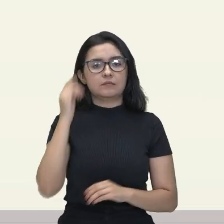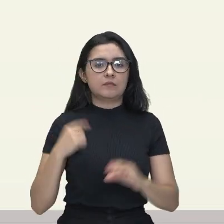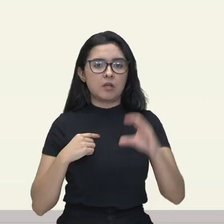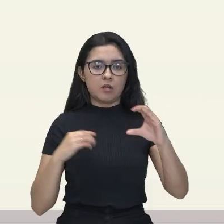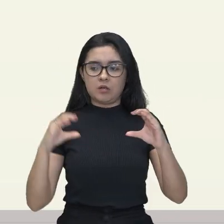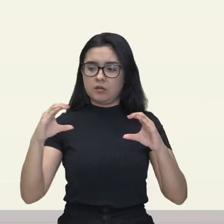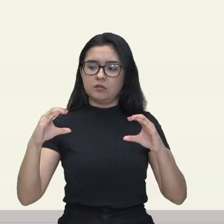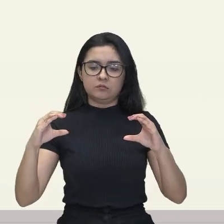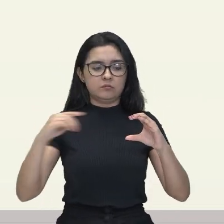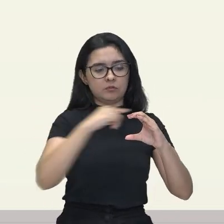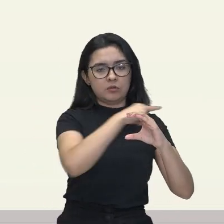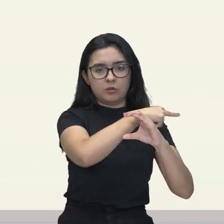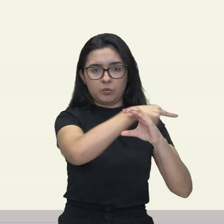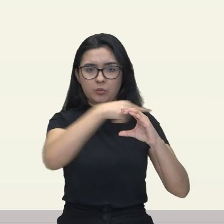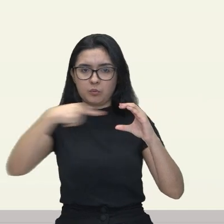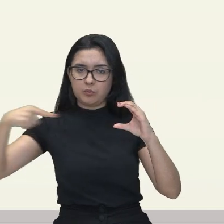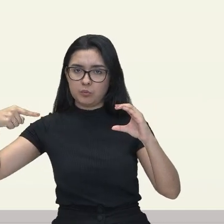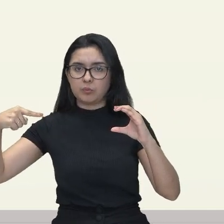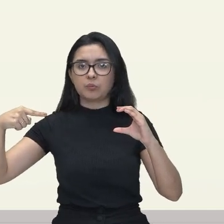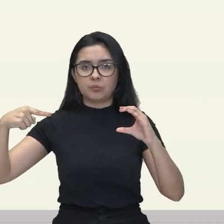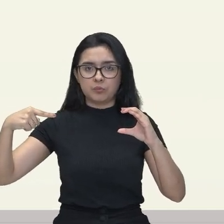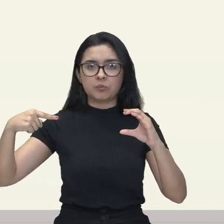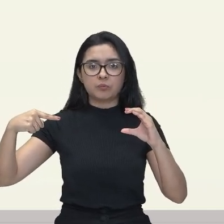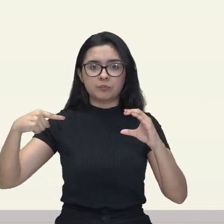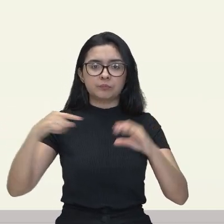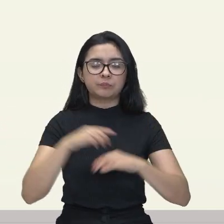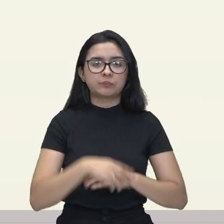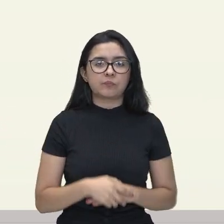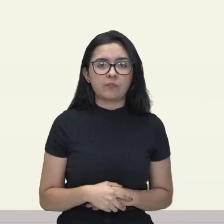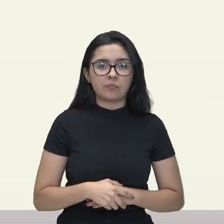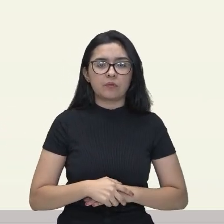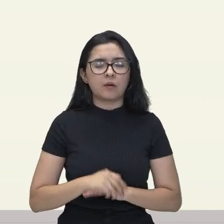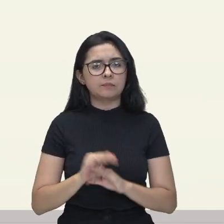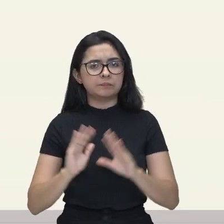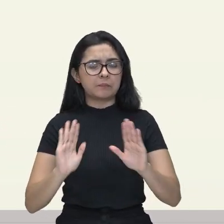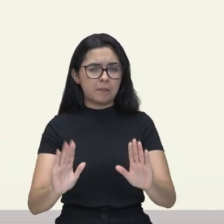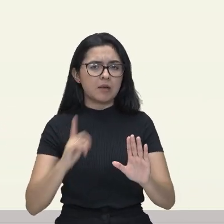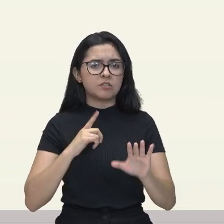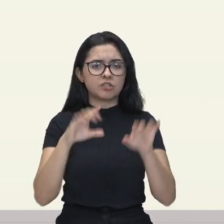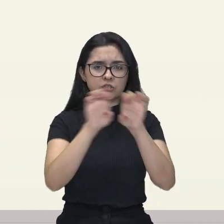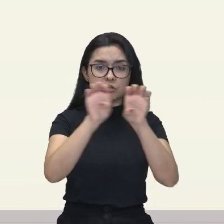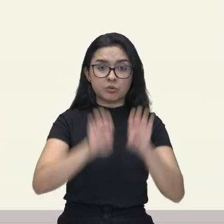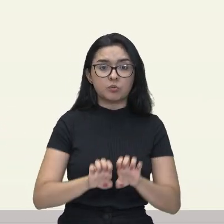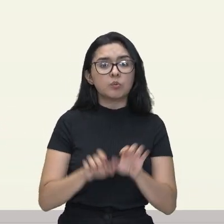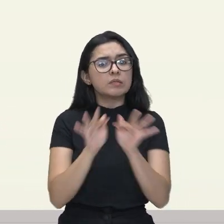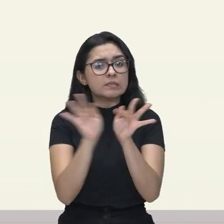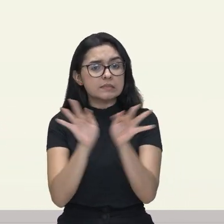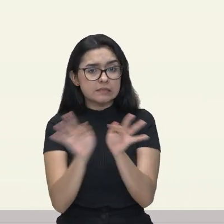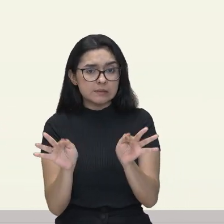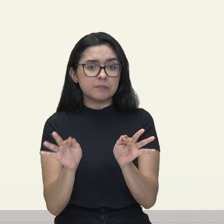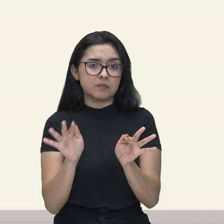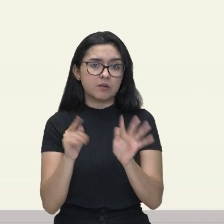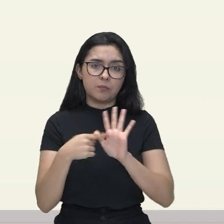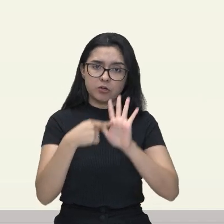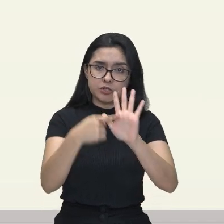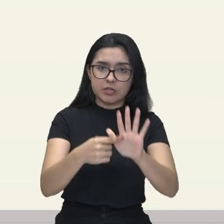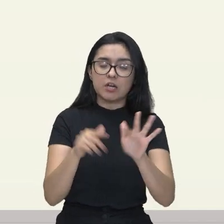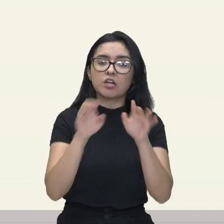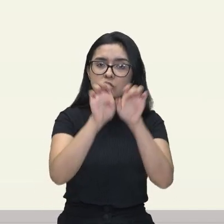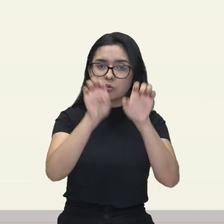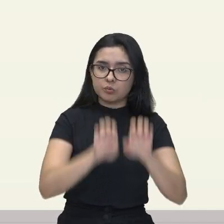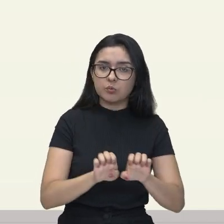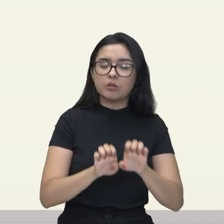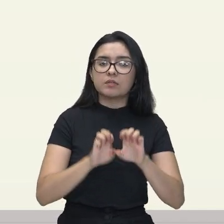Aqui, entre a ligação dupla. Mas assim, estrutura simples, eu trouxe estrutura simples para vocês,